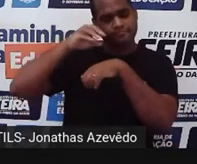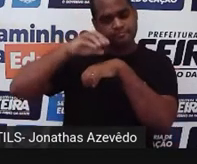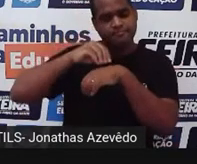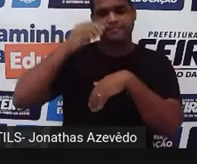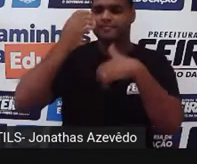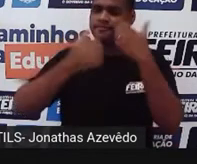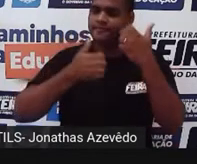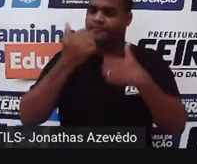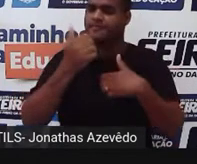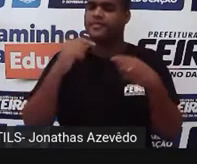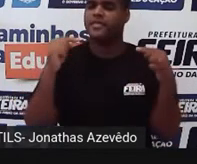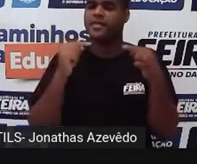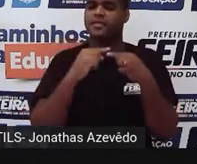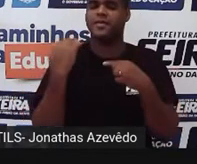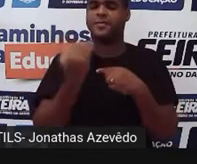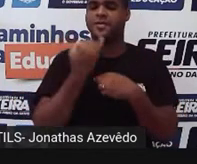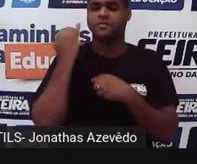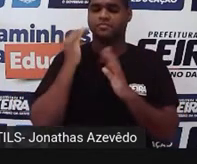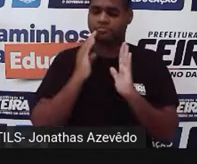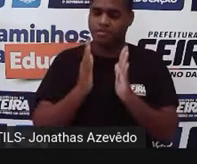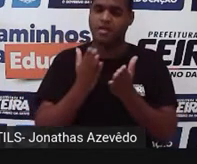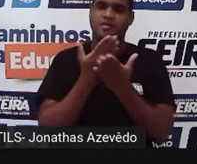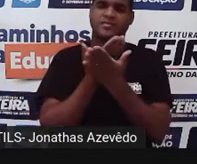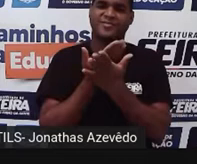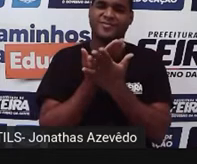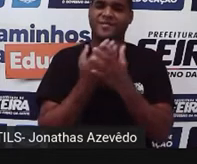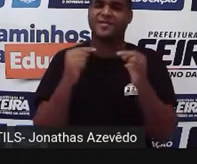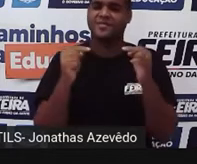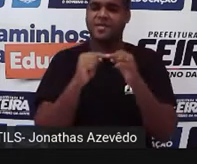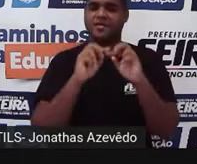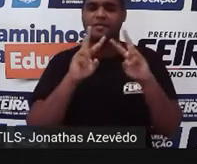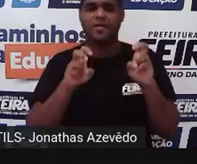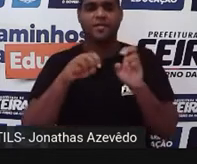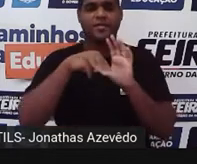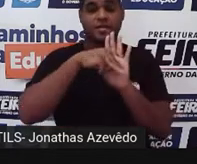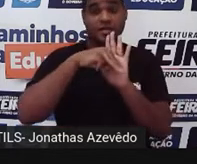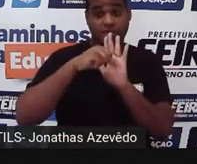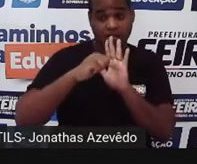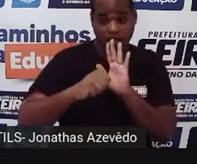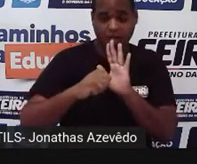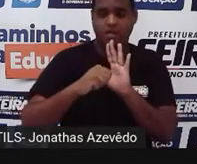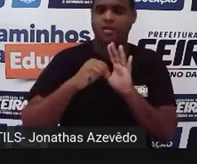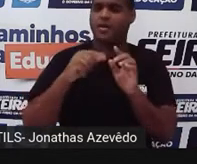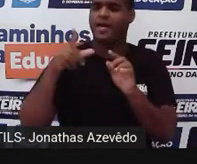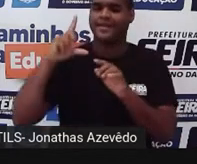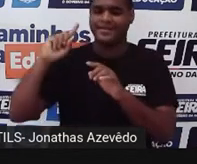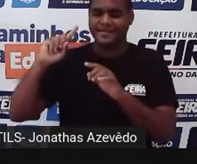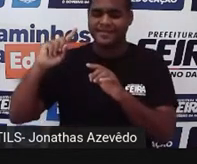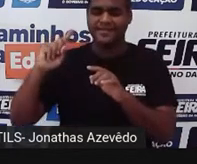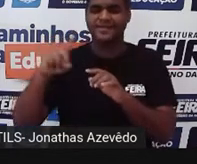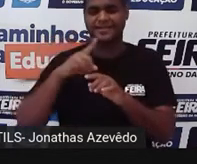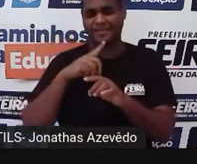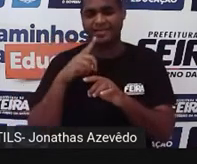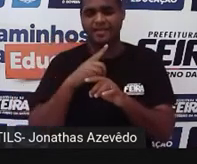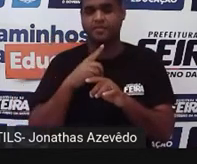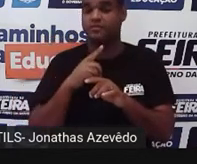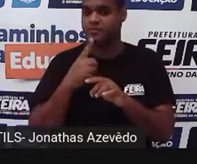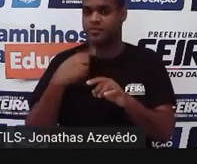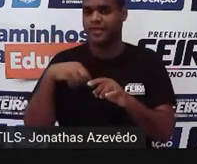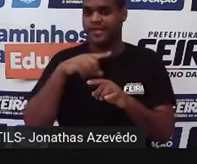algo que a gente já estudou sobre o tipo de média na aula anterior, para a gente